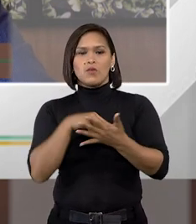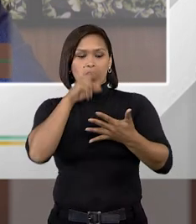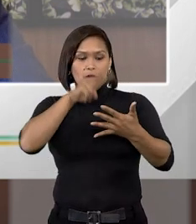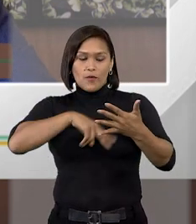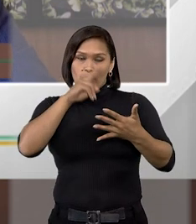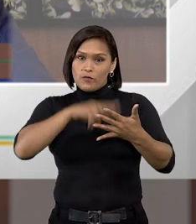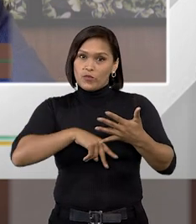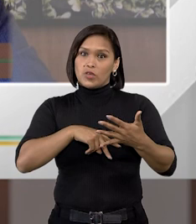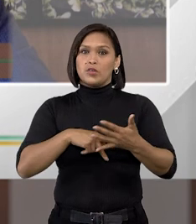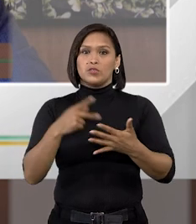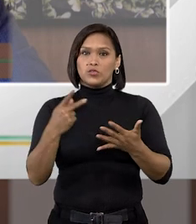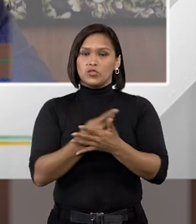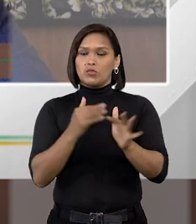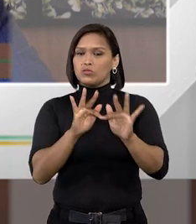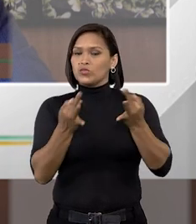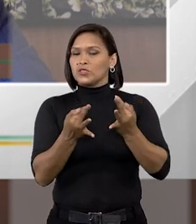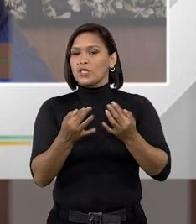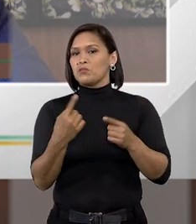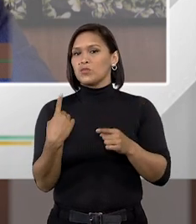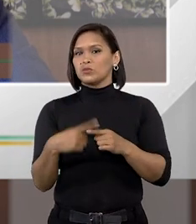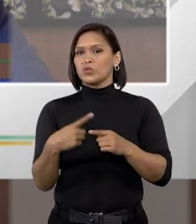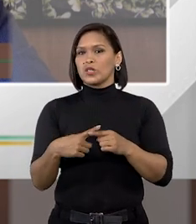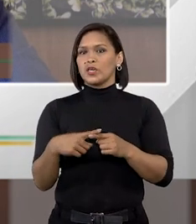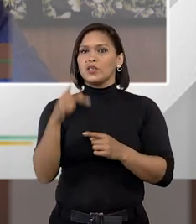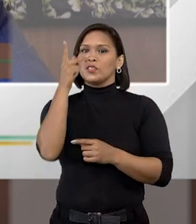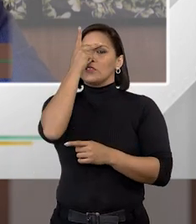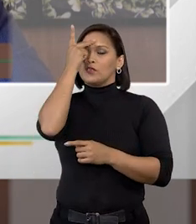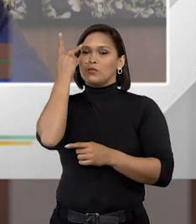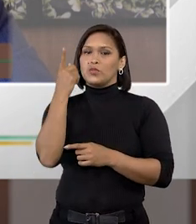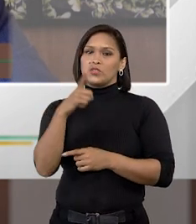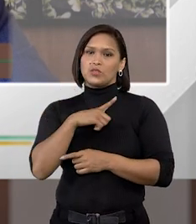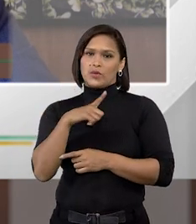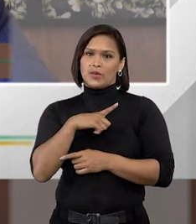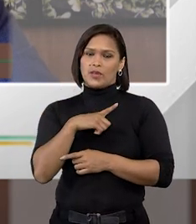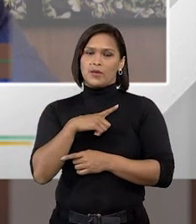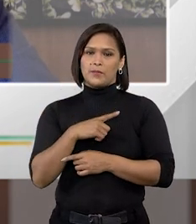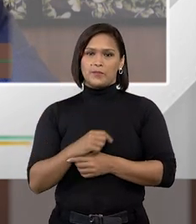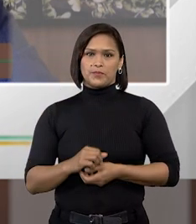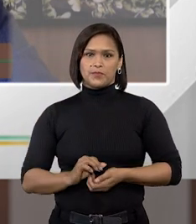o fato o simples fato de uma pessoa ter sido